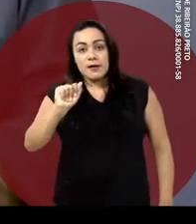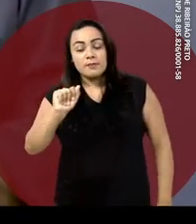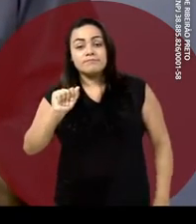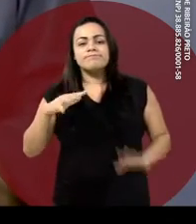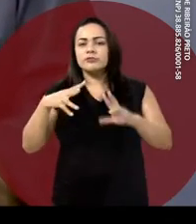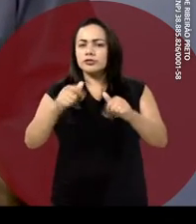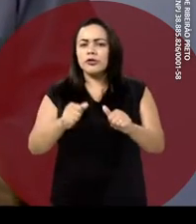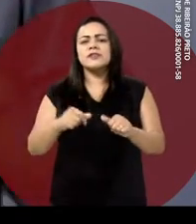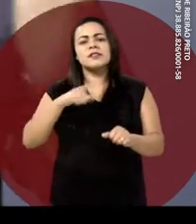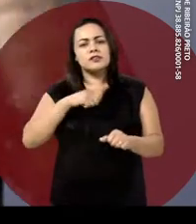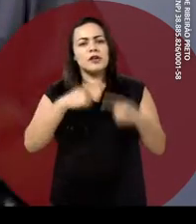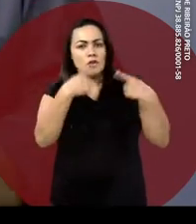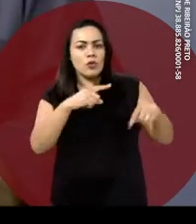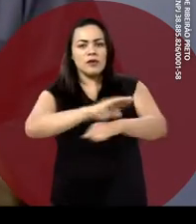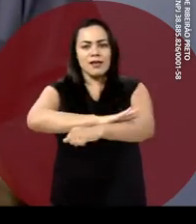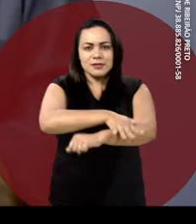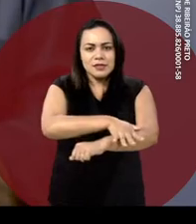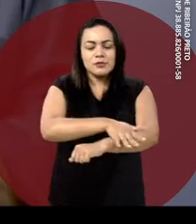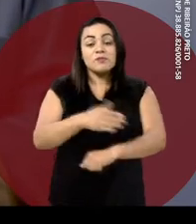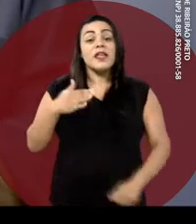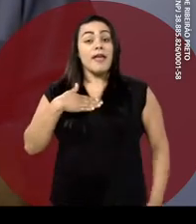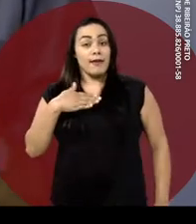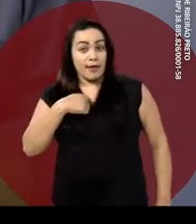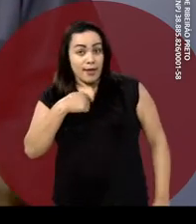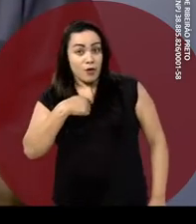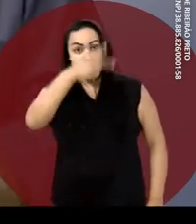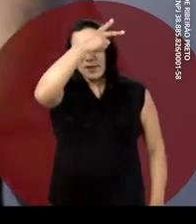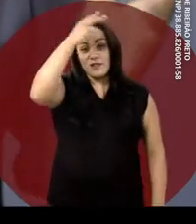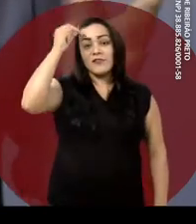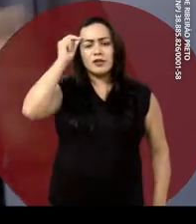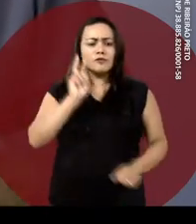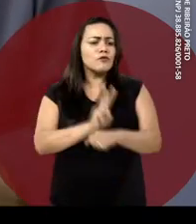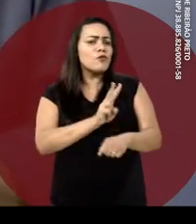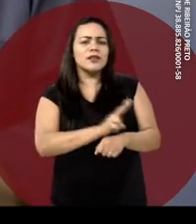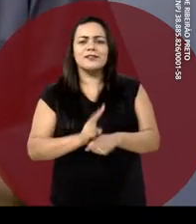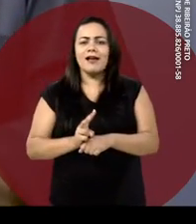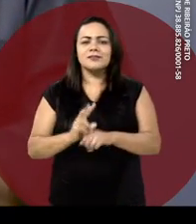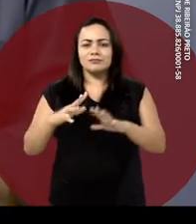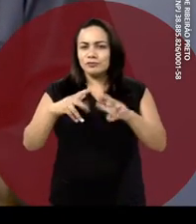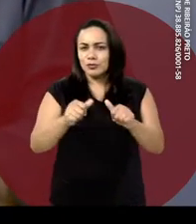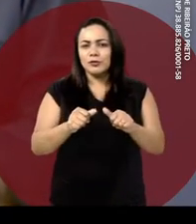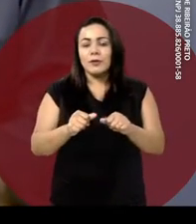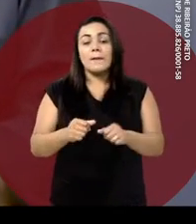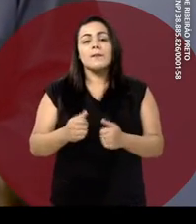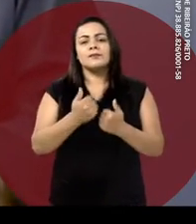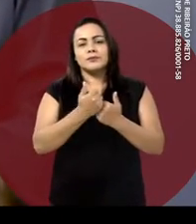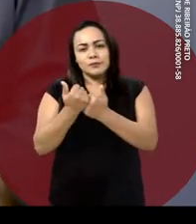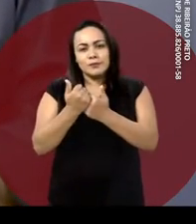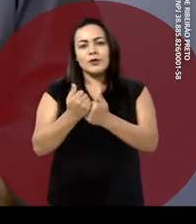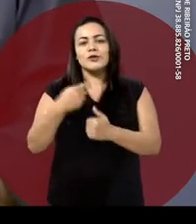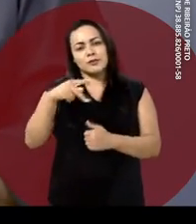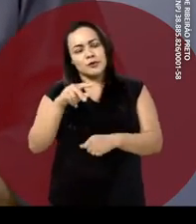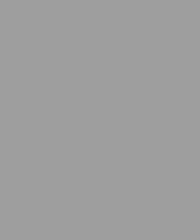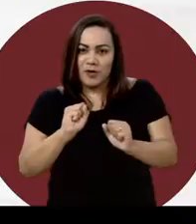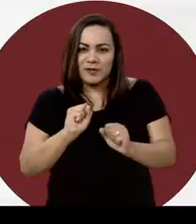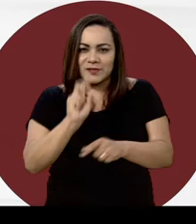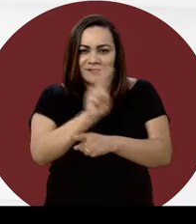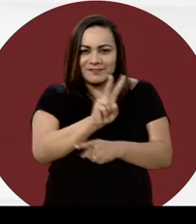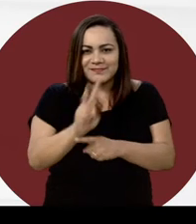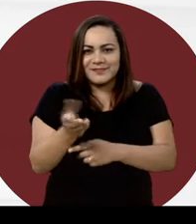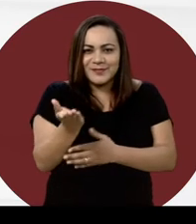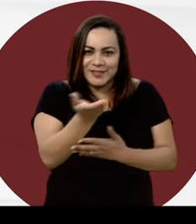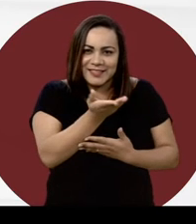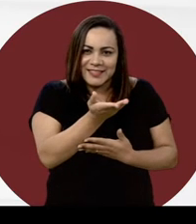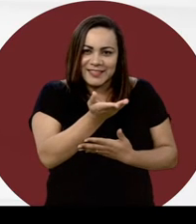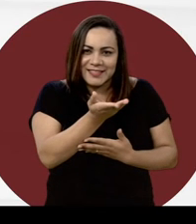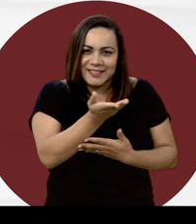ações de igualdade racial. Como prefeito, vou cuidar disso. E agora, peço o seu apoio e o seu voto. Deixe